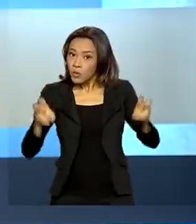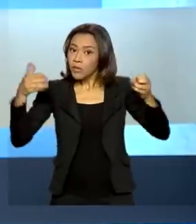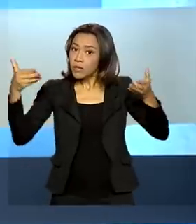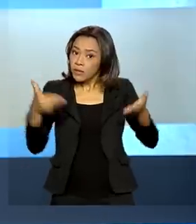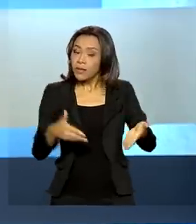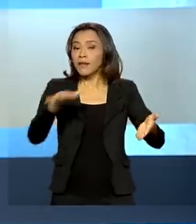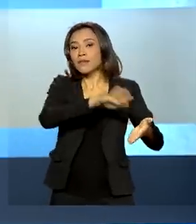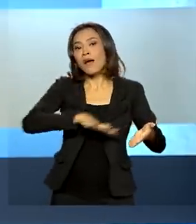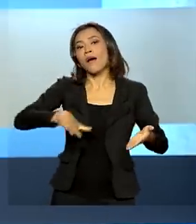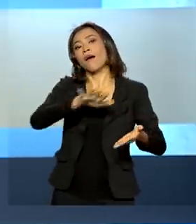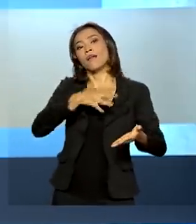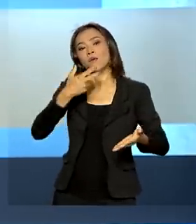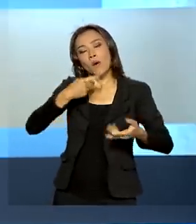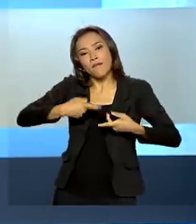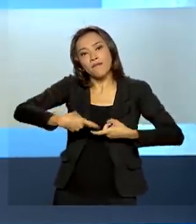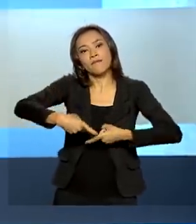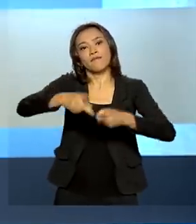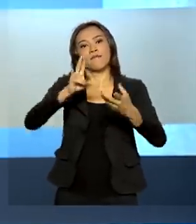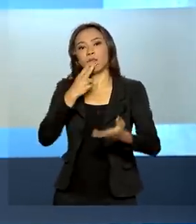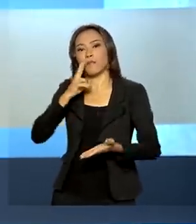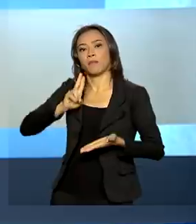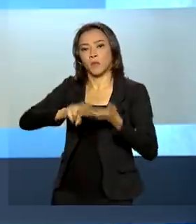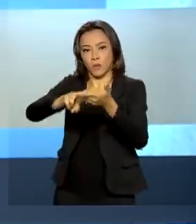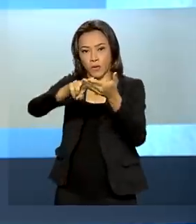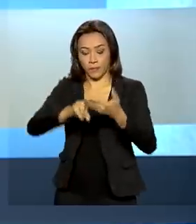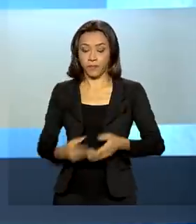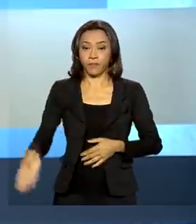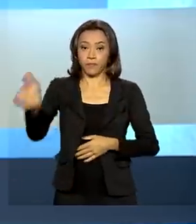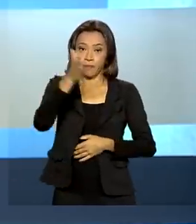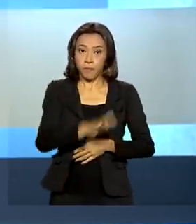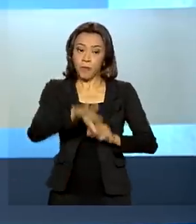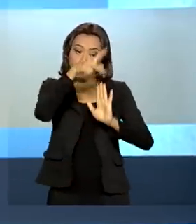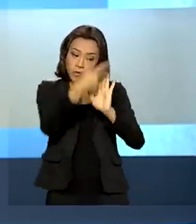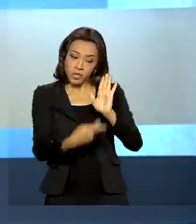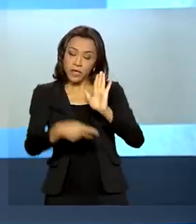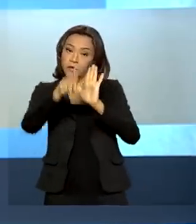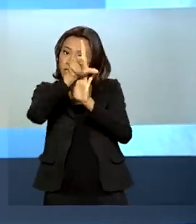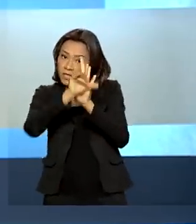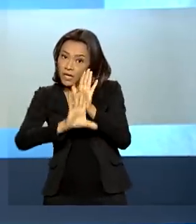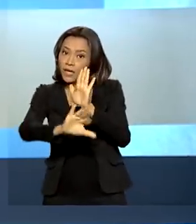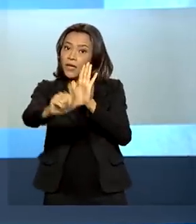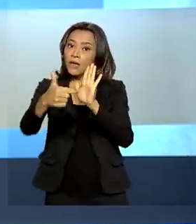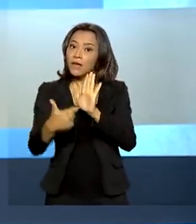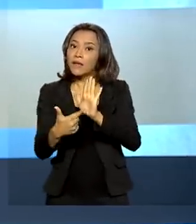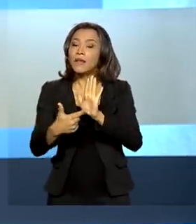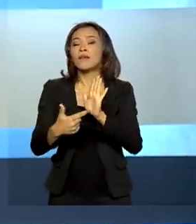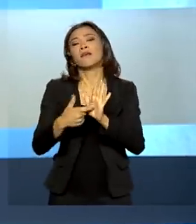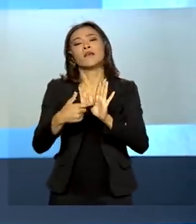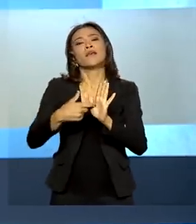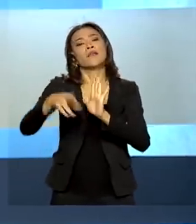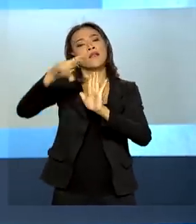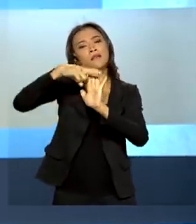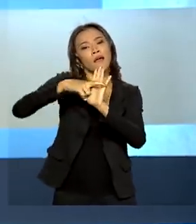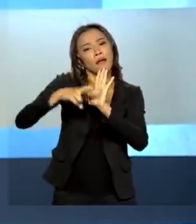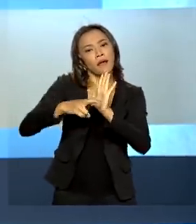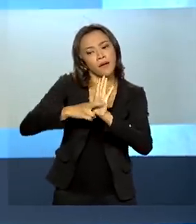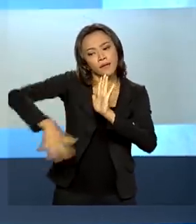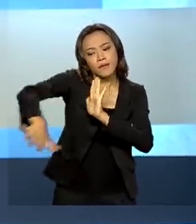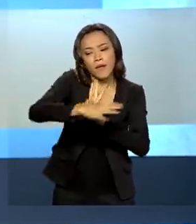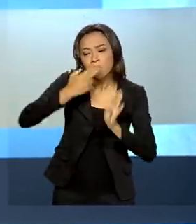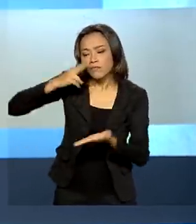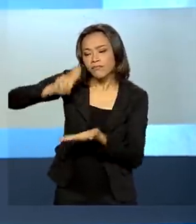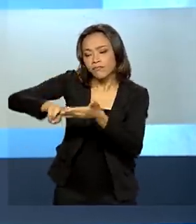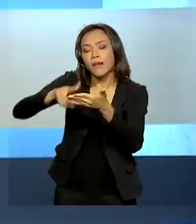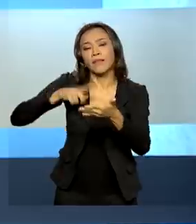com a privatização dos Correios. O projeto de lei que atualiza o marco regulatório do Sistema Nacional de Serviços Postais está sendo